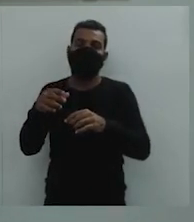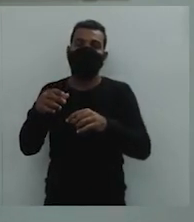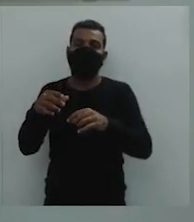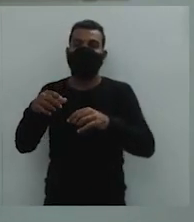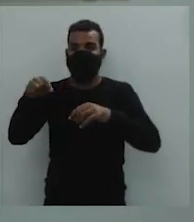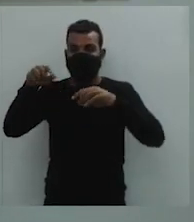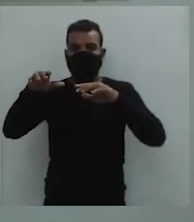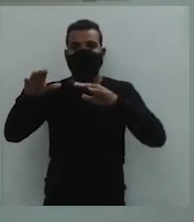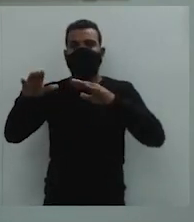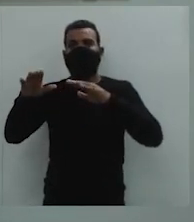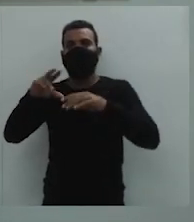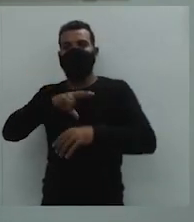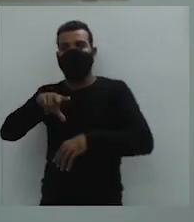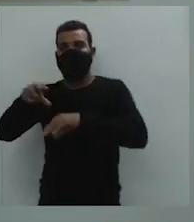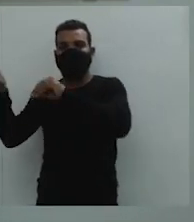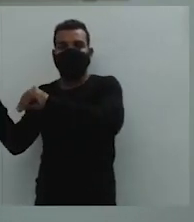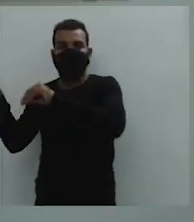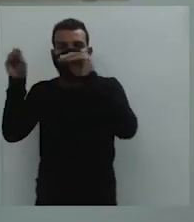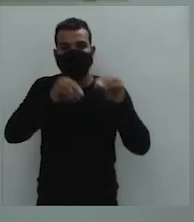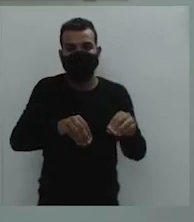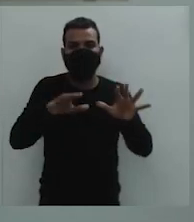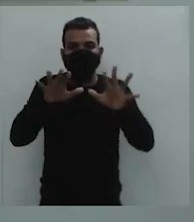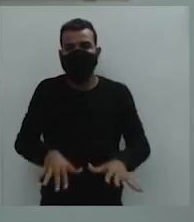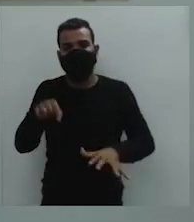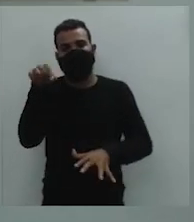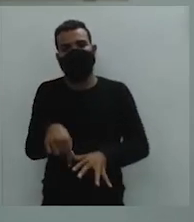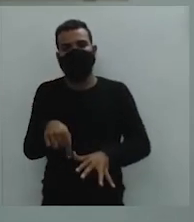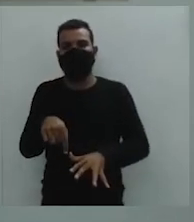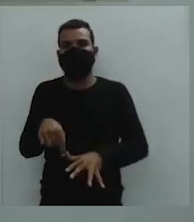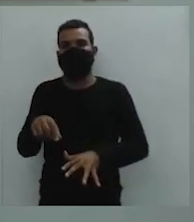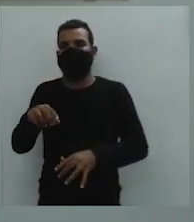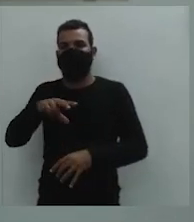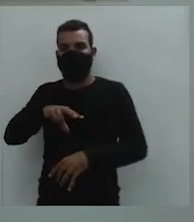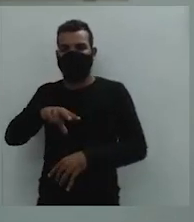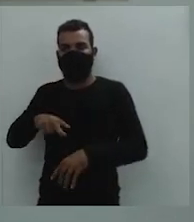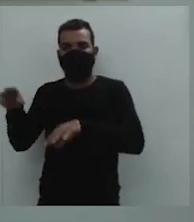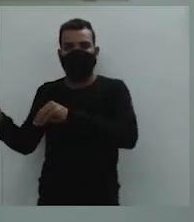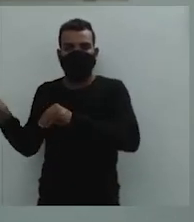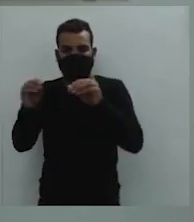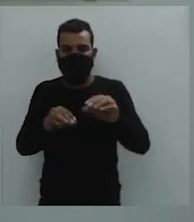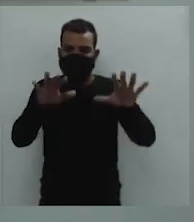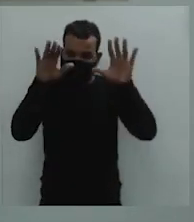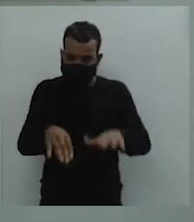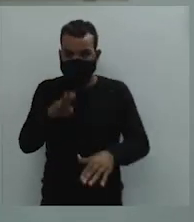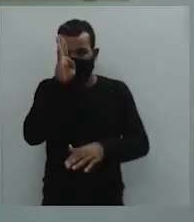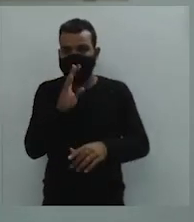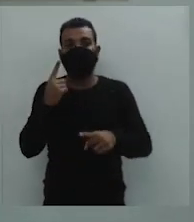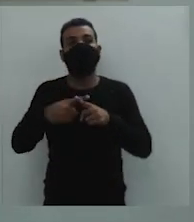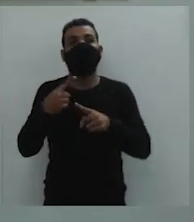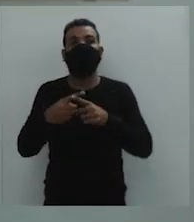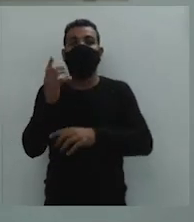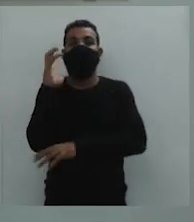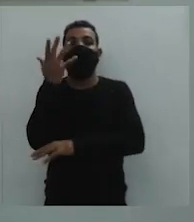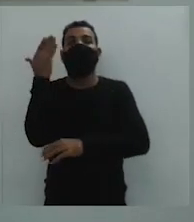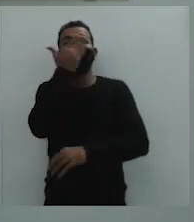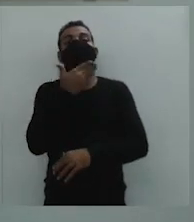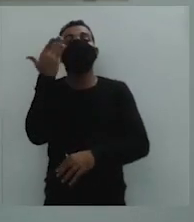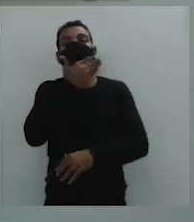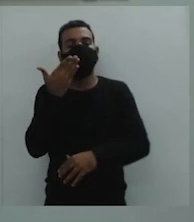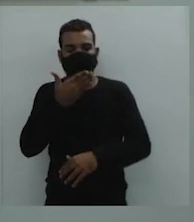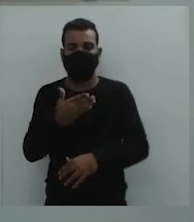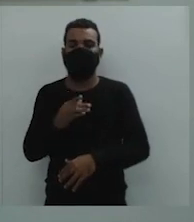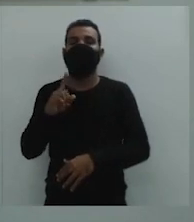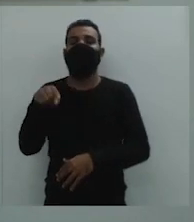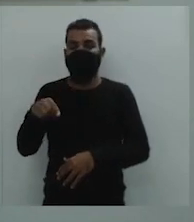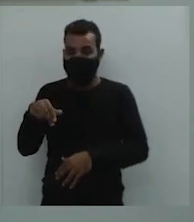dos portugueses em nosso território. E foi a partir do nordeste, né? A colonização, ela se expandiu para o